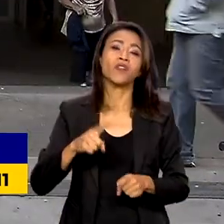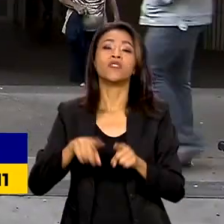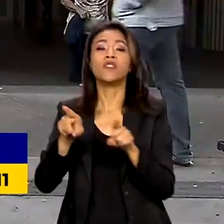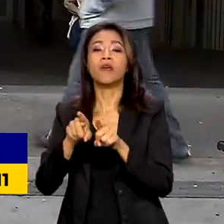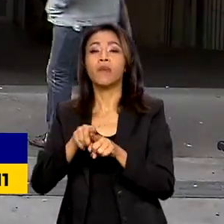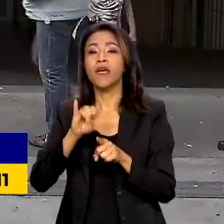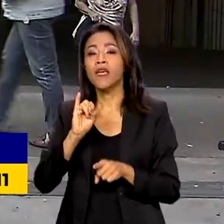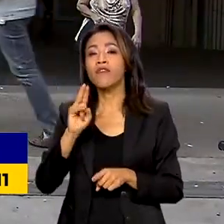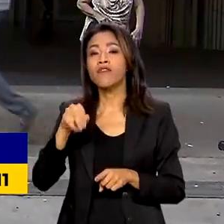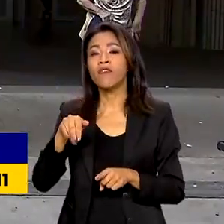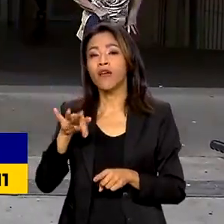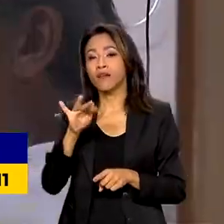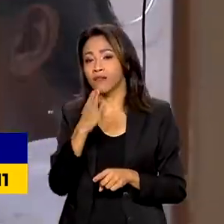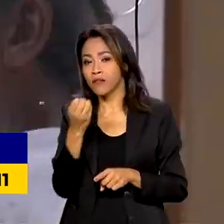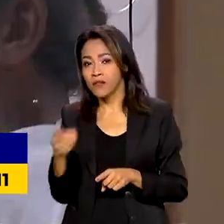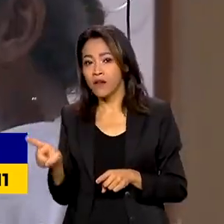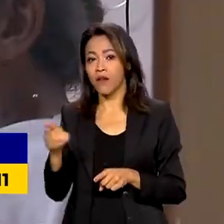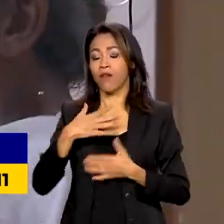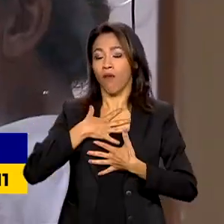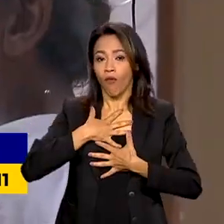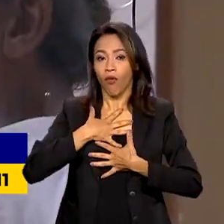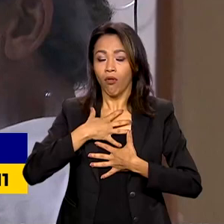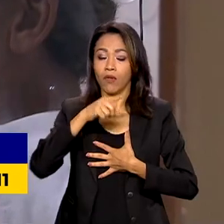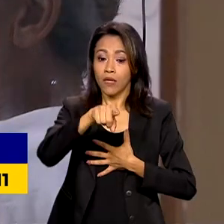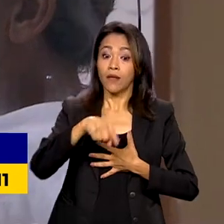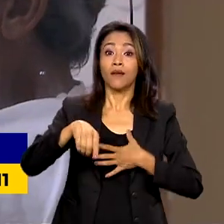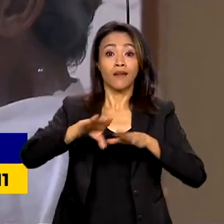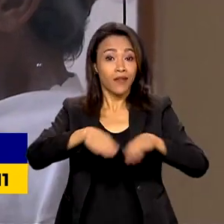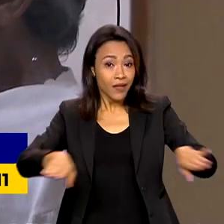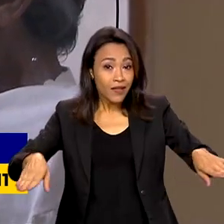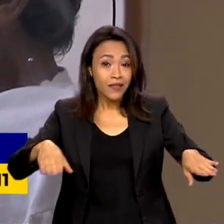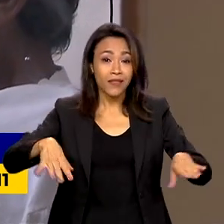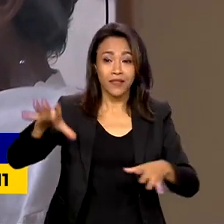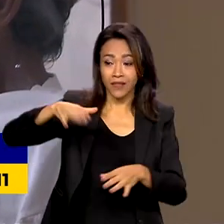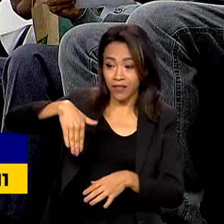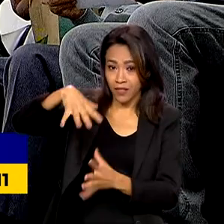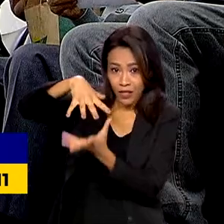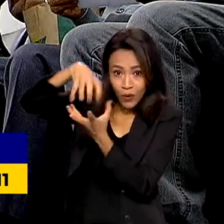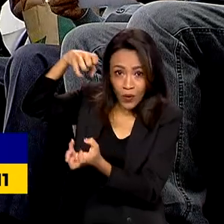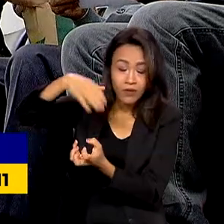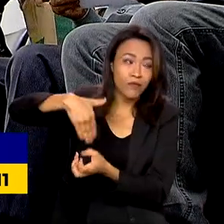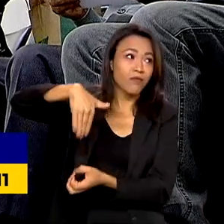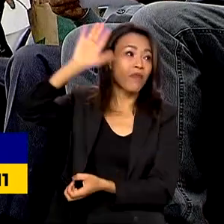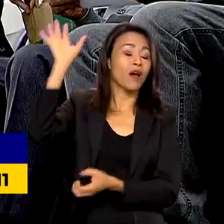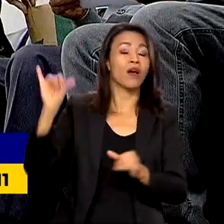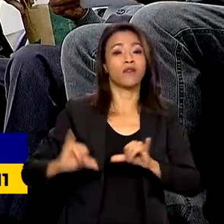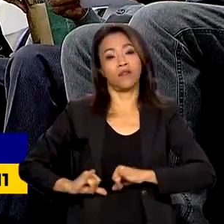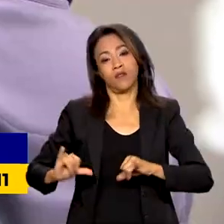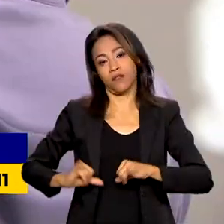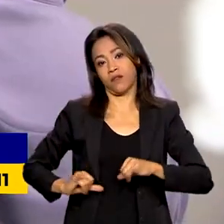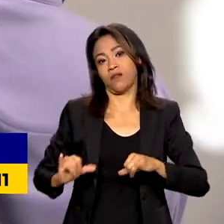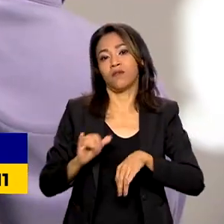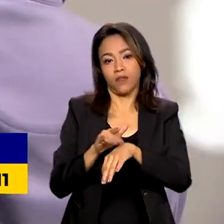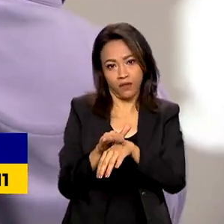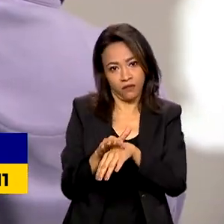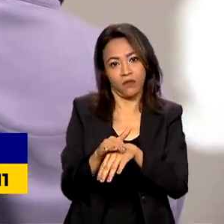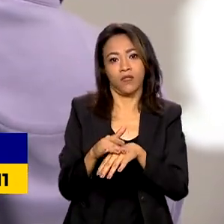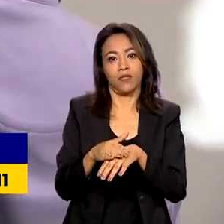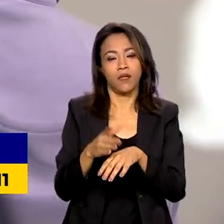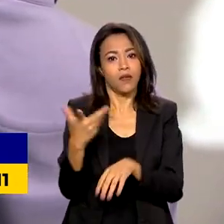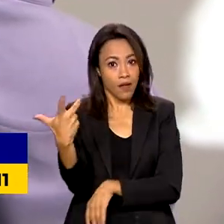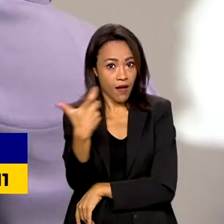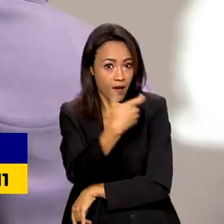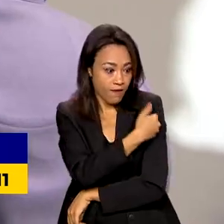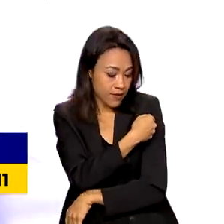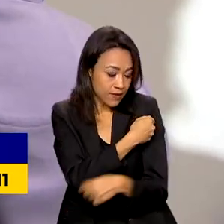sistema respiratório. Os idosos e as crianças são mais suscetíveis a essas doenças e a vacina é